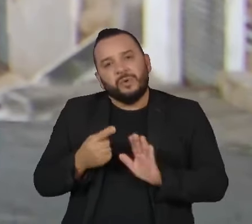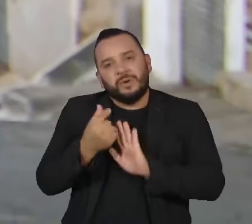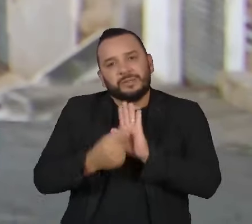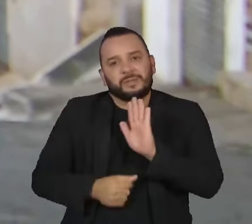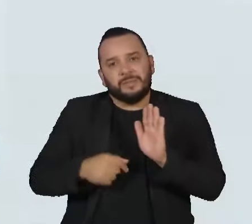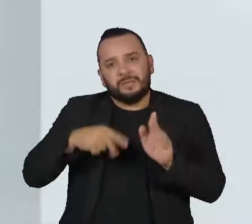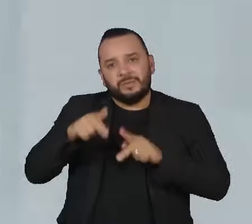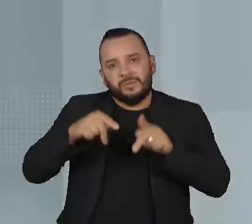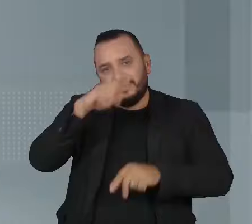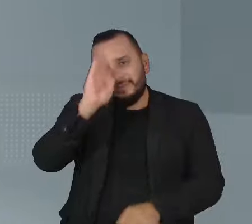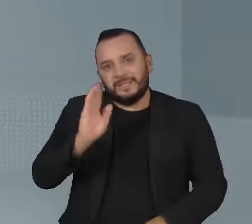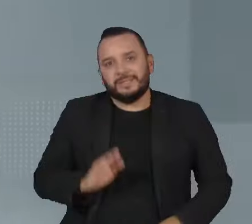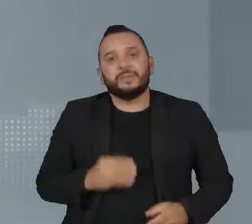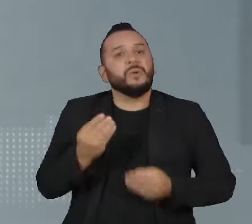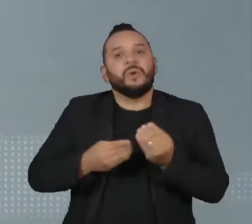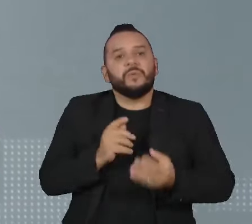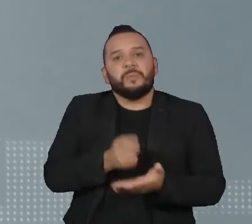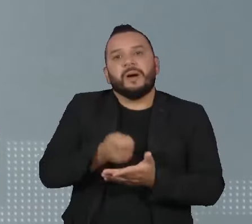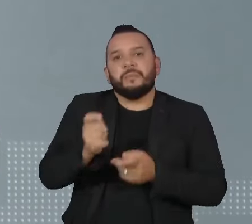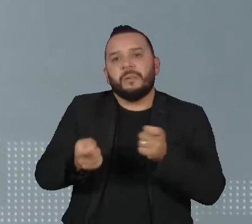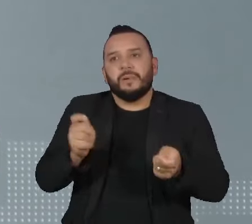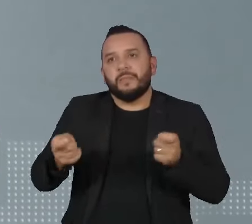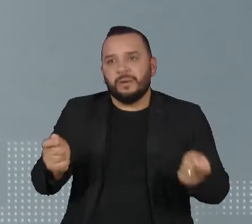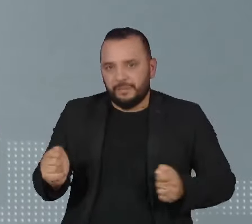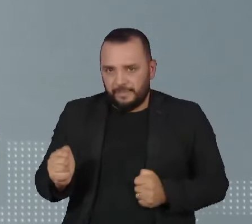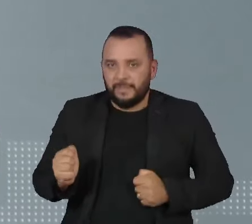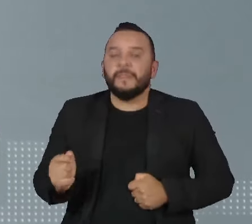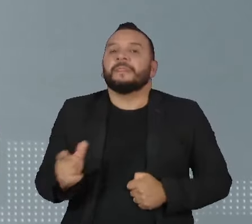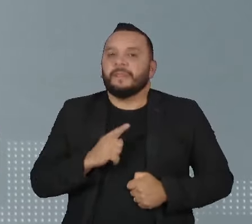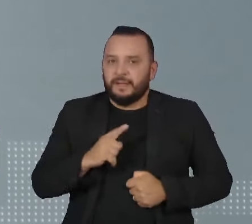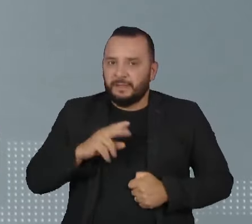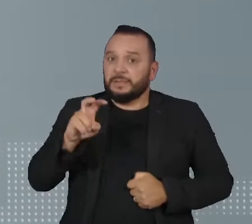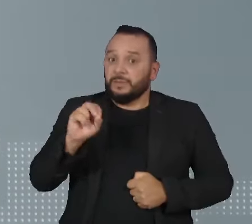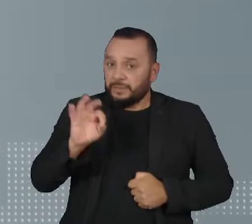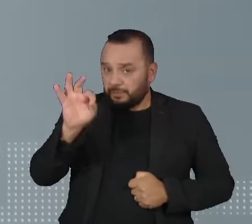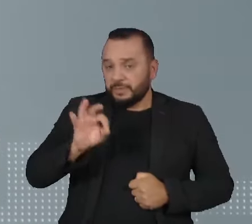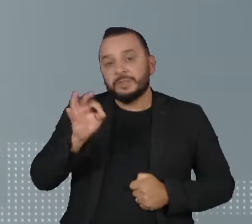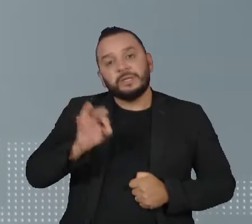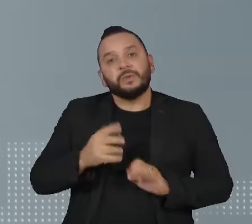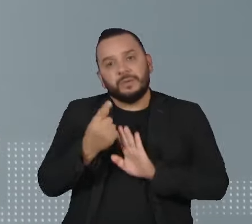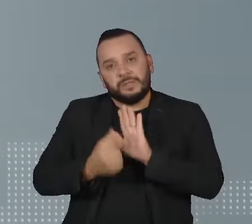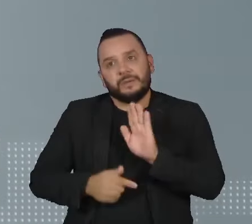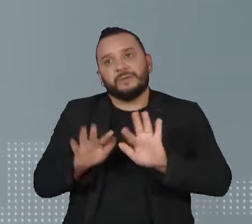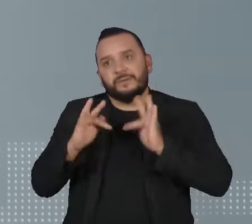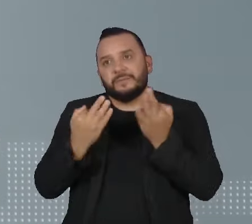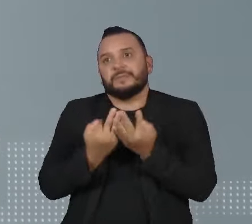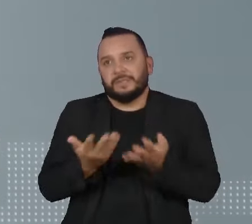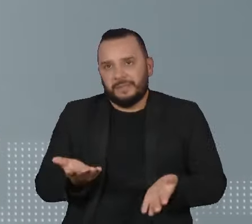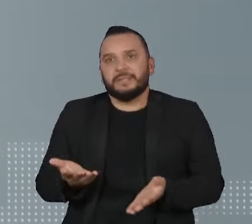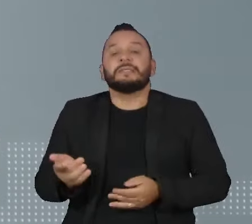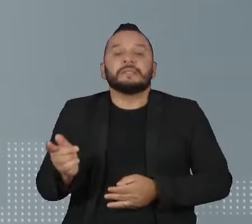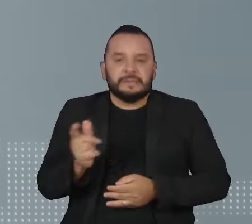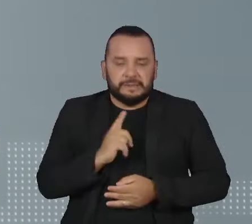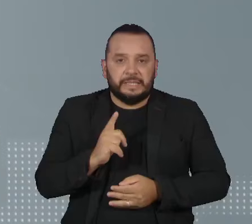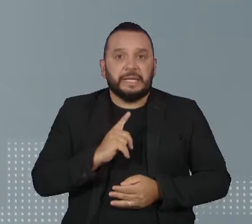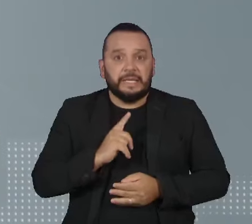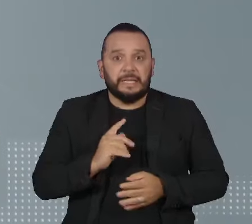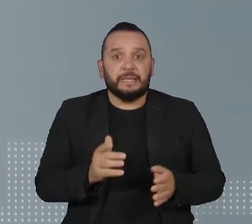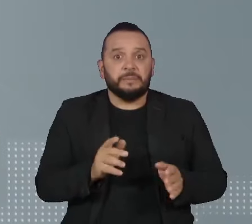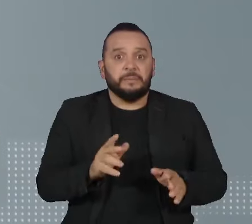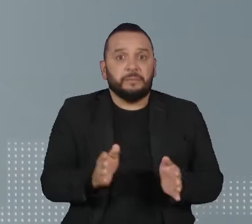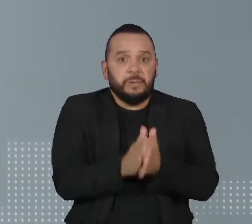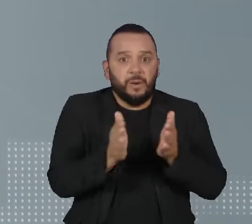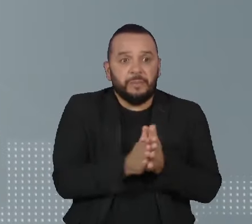brasileiros. Embora a conta de luz comprometa metade do orçamento das famílias como um todo, o peso é maior entre os mais